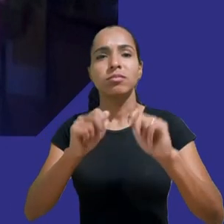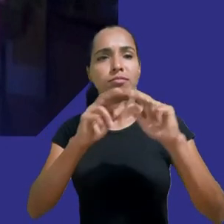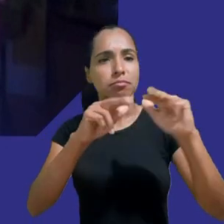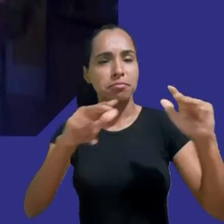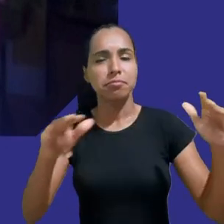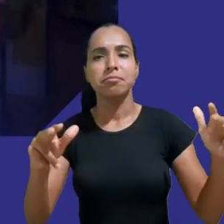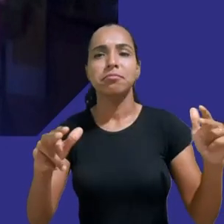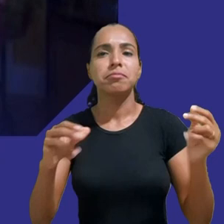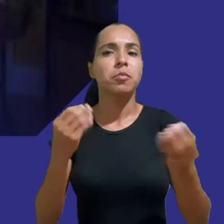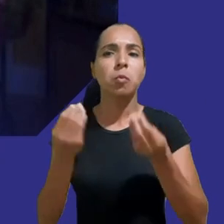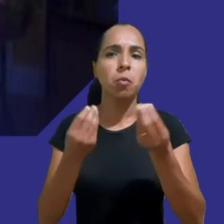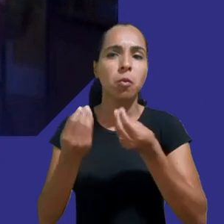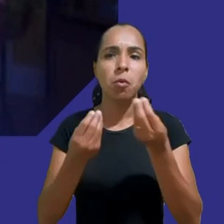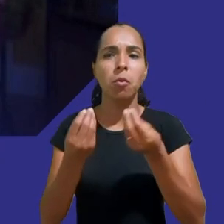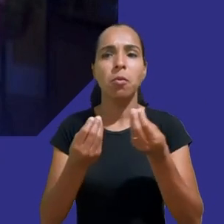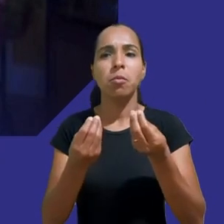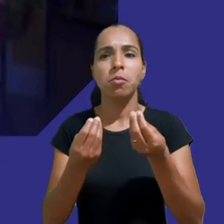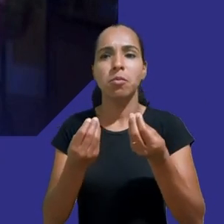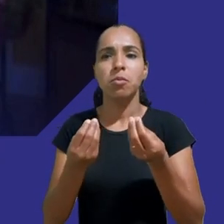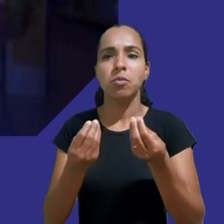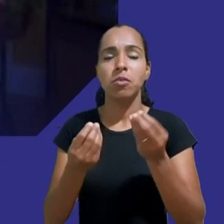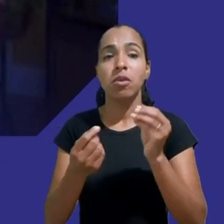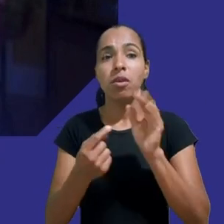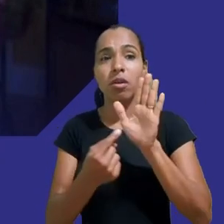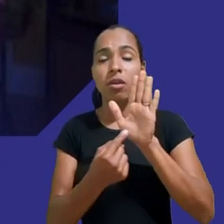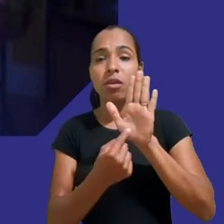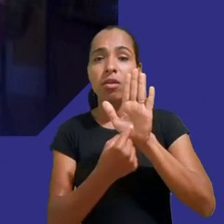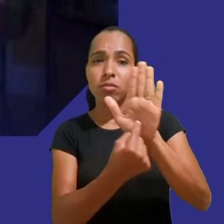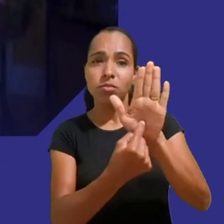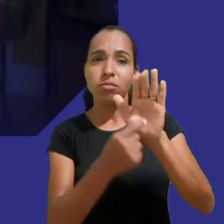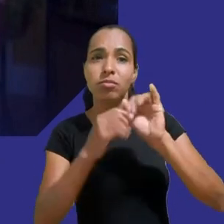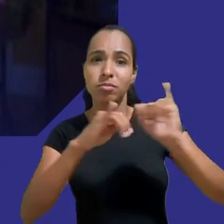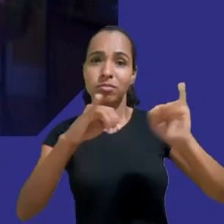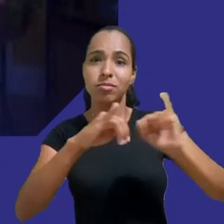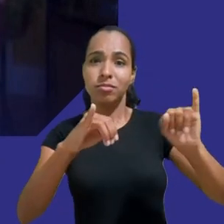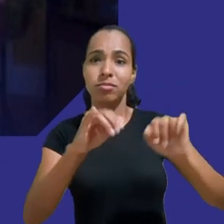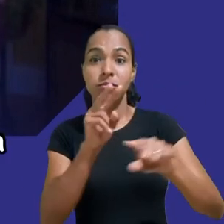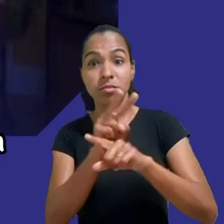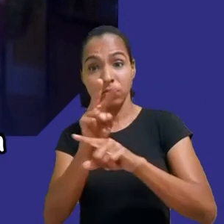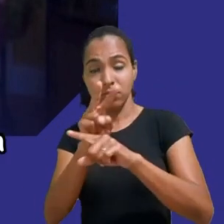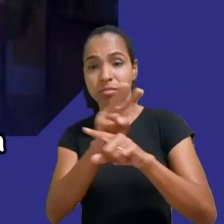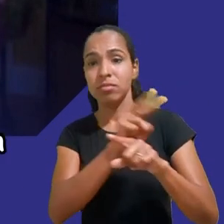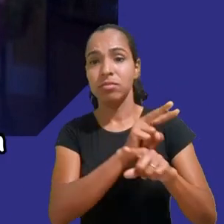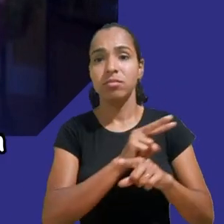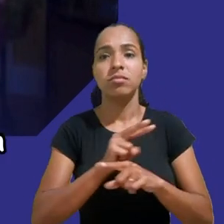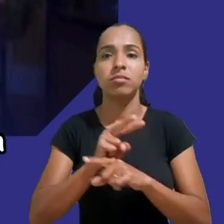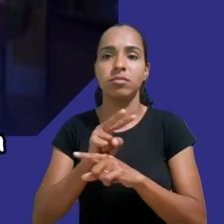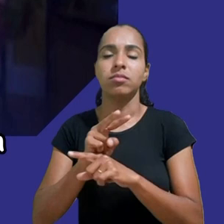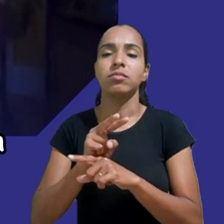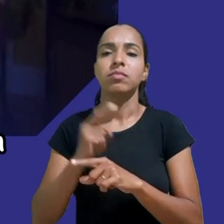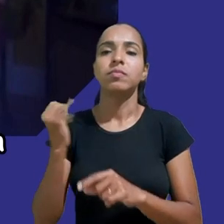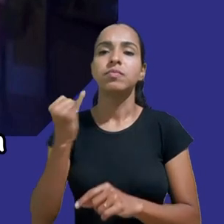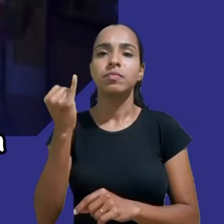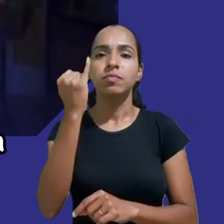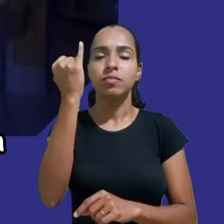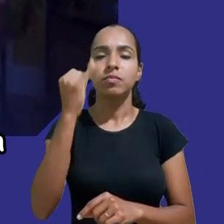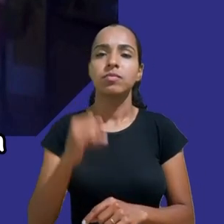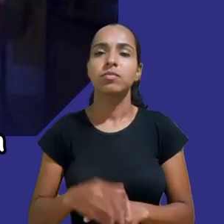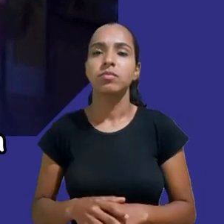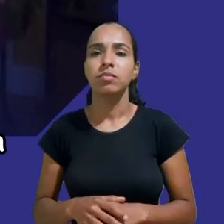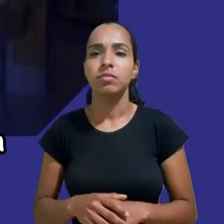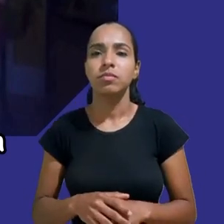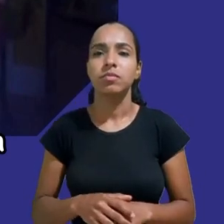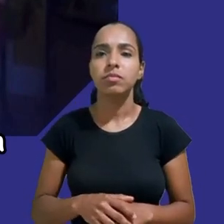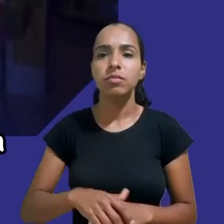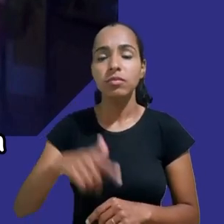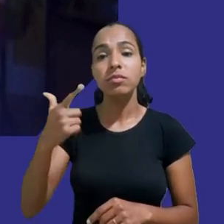publicidade de vigilância é tão prejudicial para as crianças em diversos níveis há outras possibilidades como poderíamos